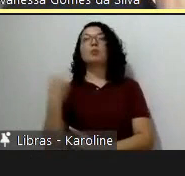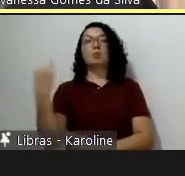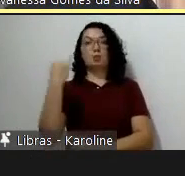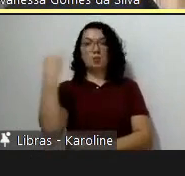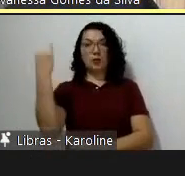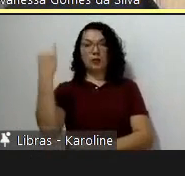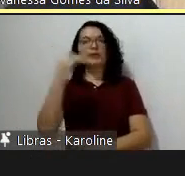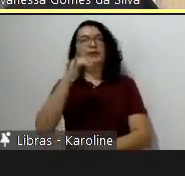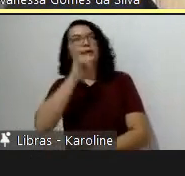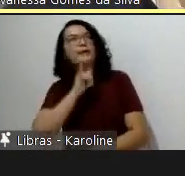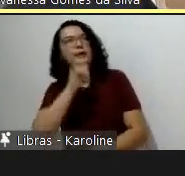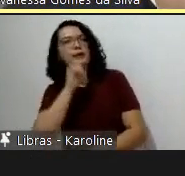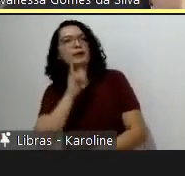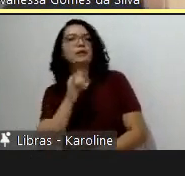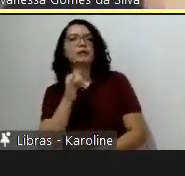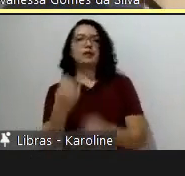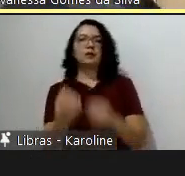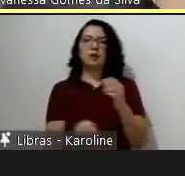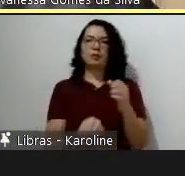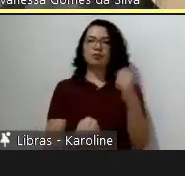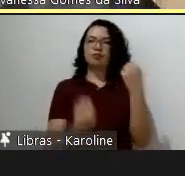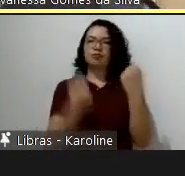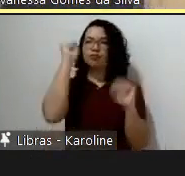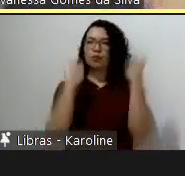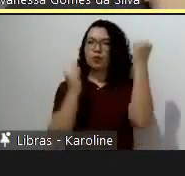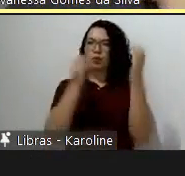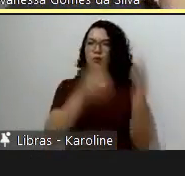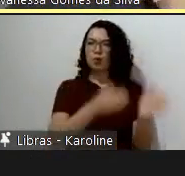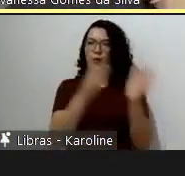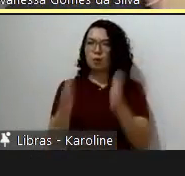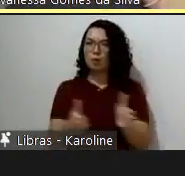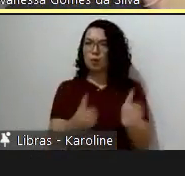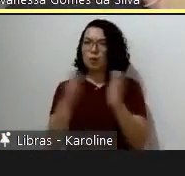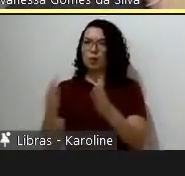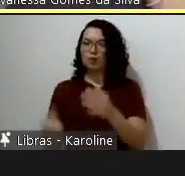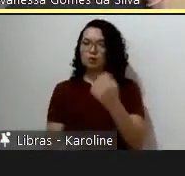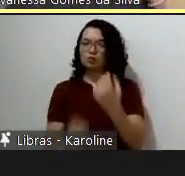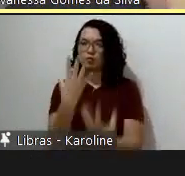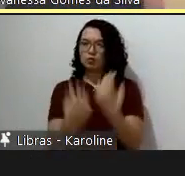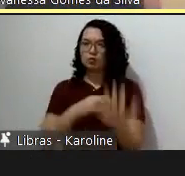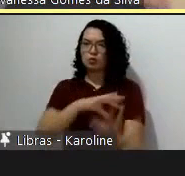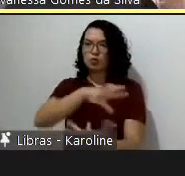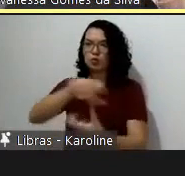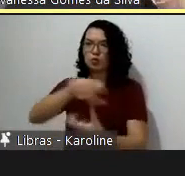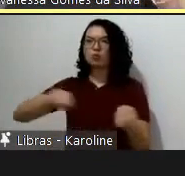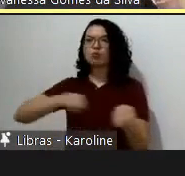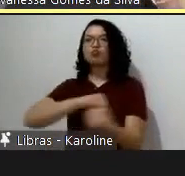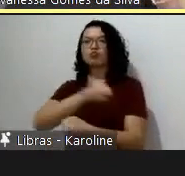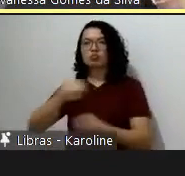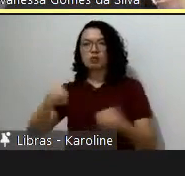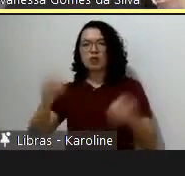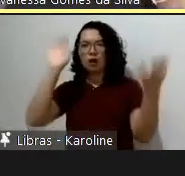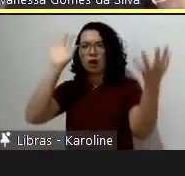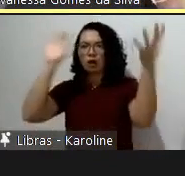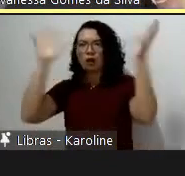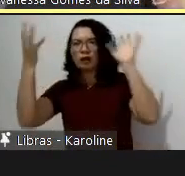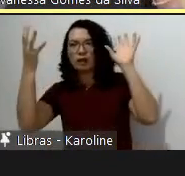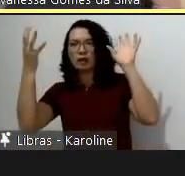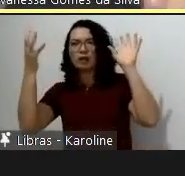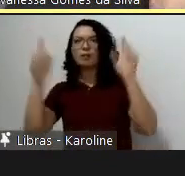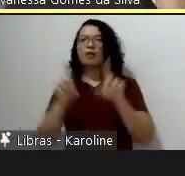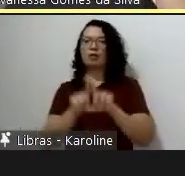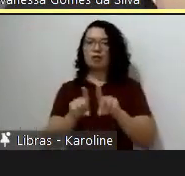produção e consumo sustentável, como ação para a preservação do clima, entre outras tantas importantes.